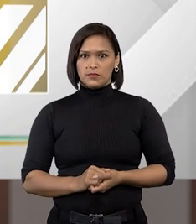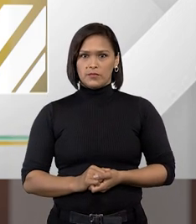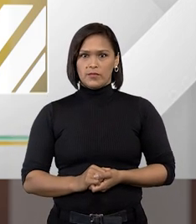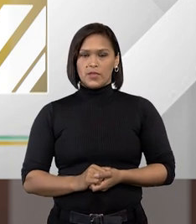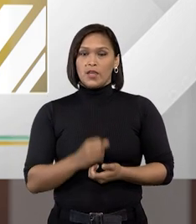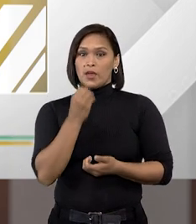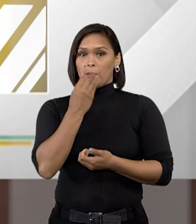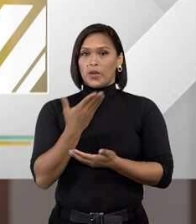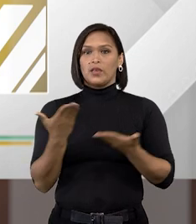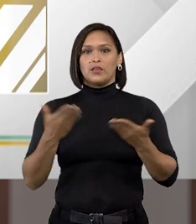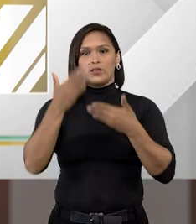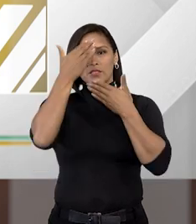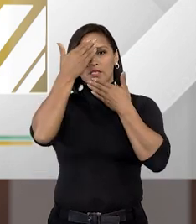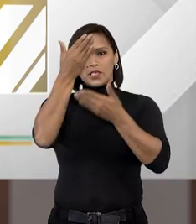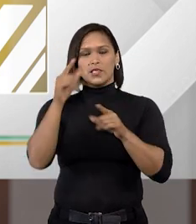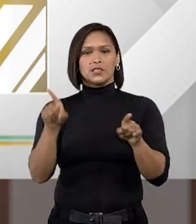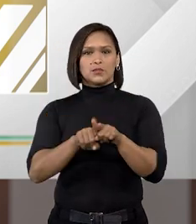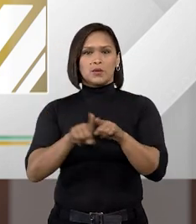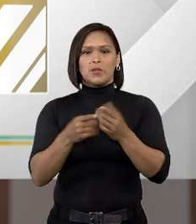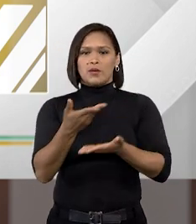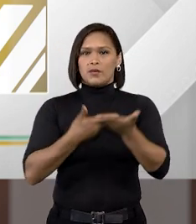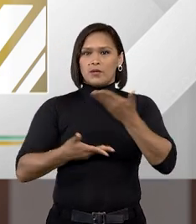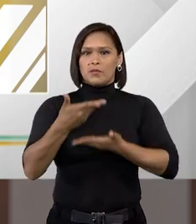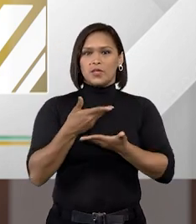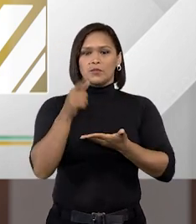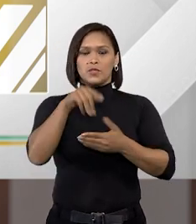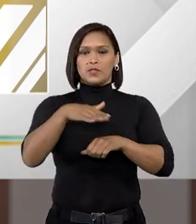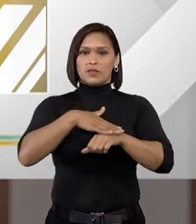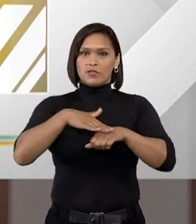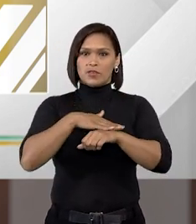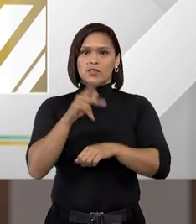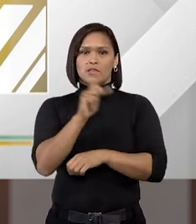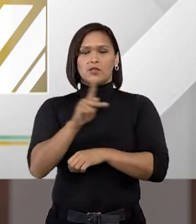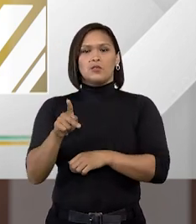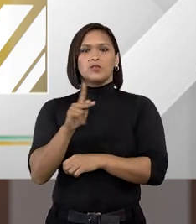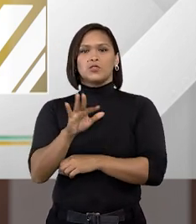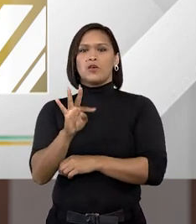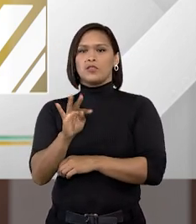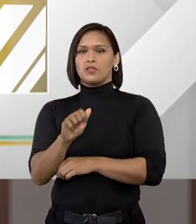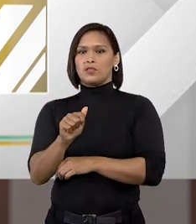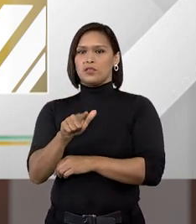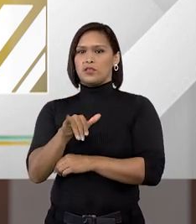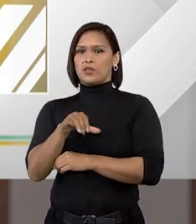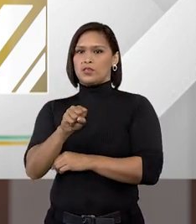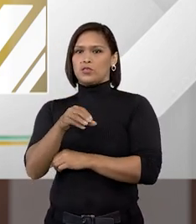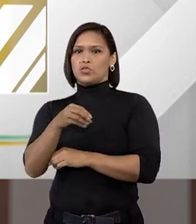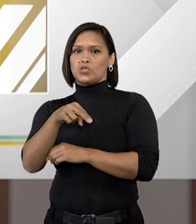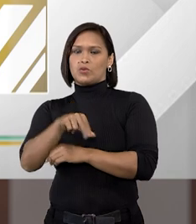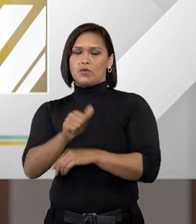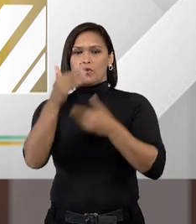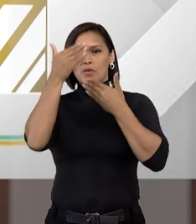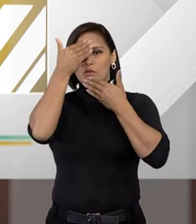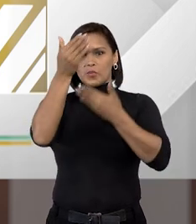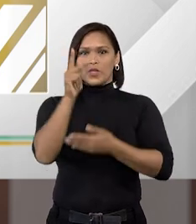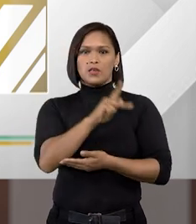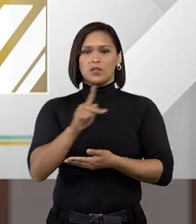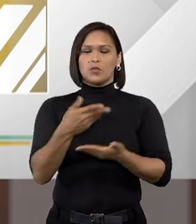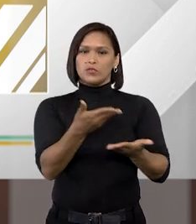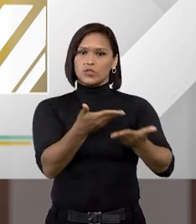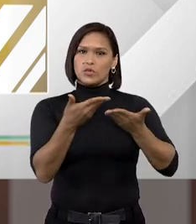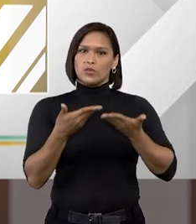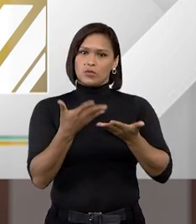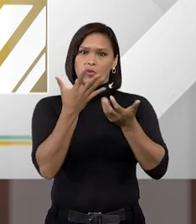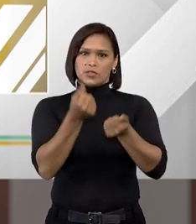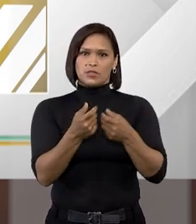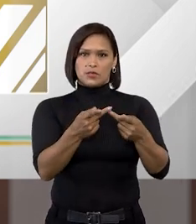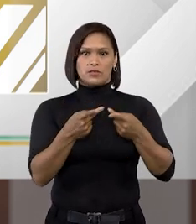bem e nós agradecemos também a participação nessa conversa do professor Talisson Faleiro muito obrigado por estar aqui com a